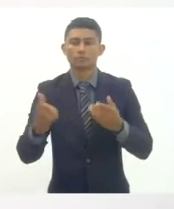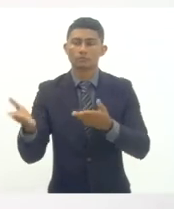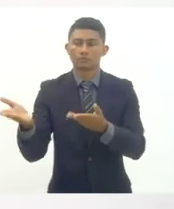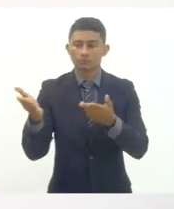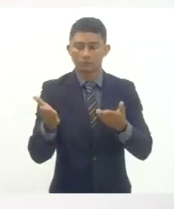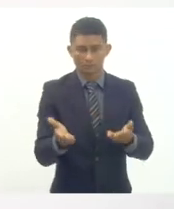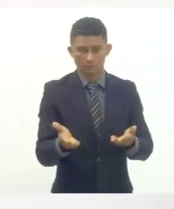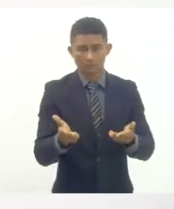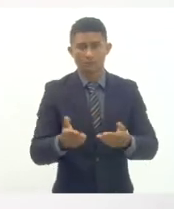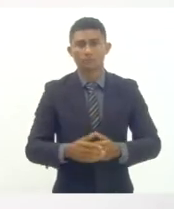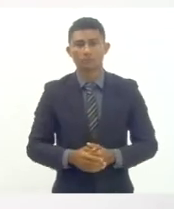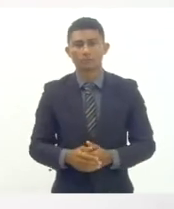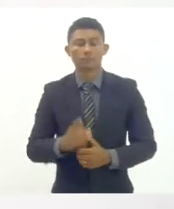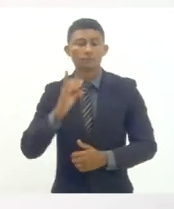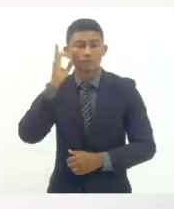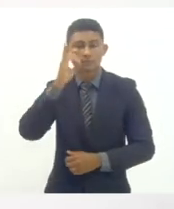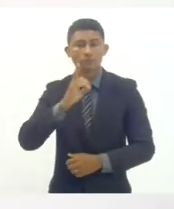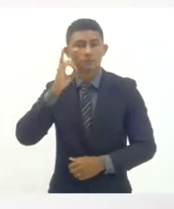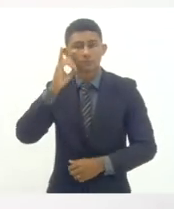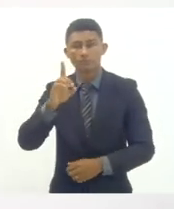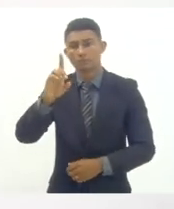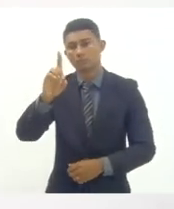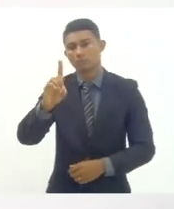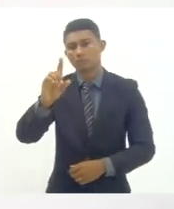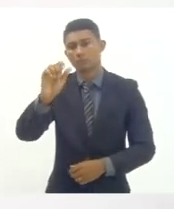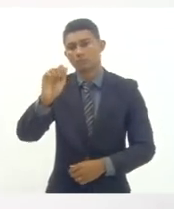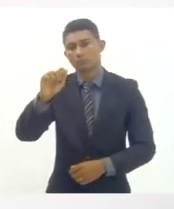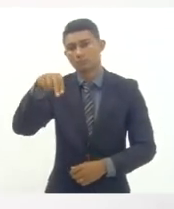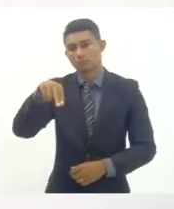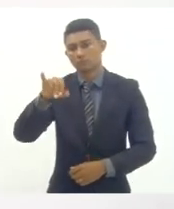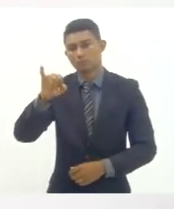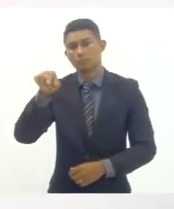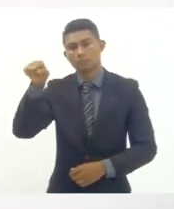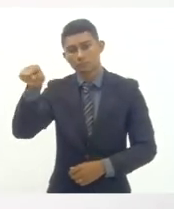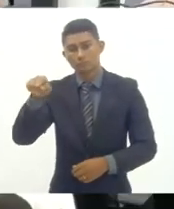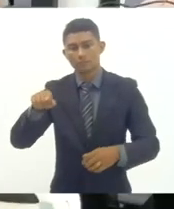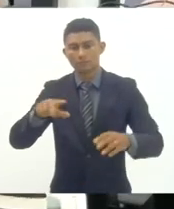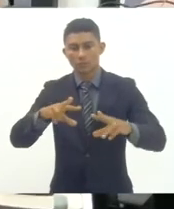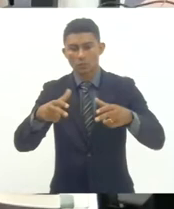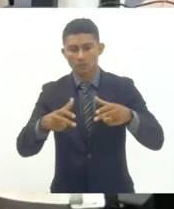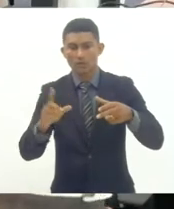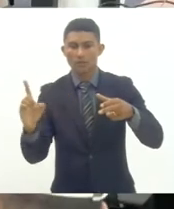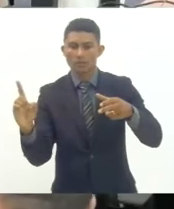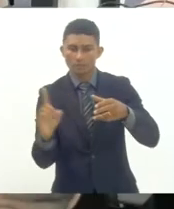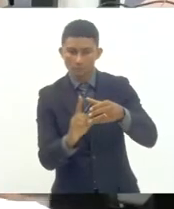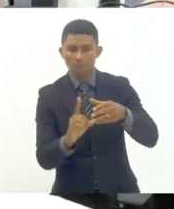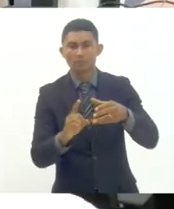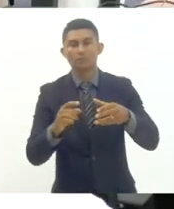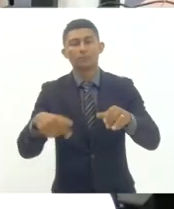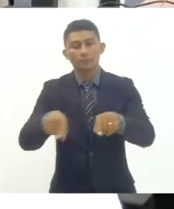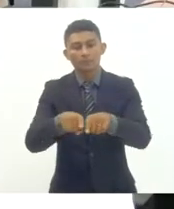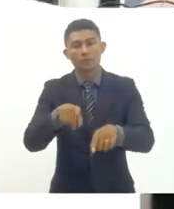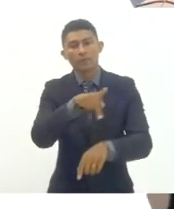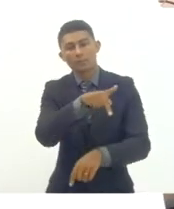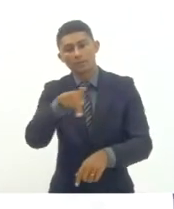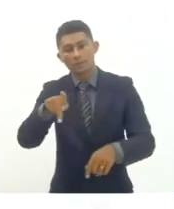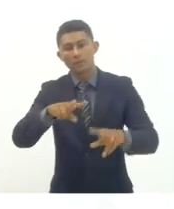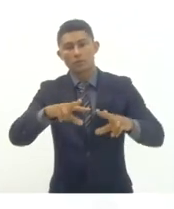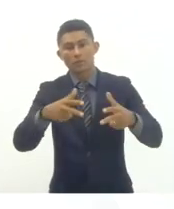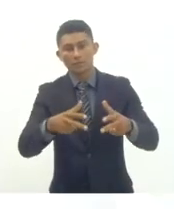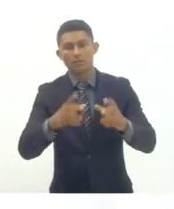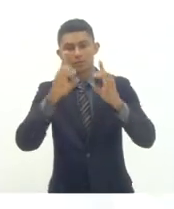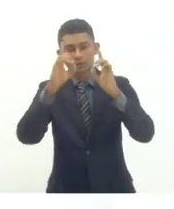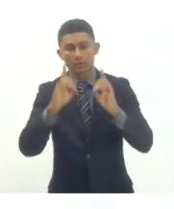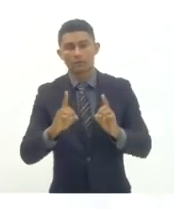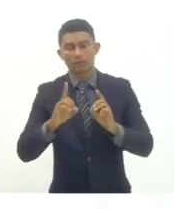fazer uso da palavra a deputada Dani Monteiro membro aqui da nossa comissão de educação e presidente da comissão de direitos humanos da Alerja bom